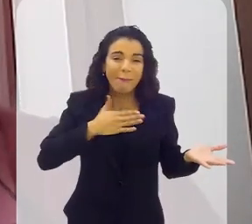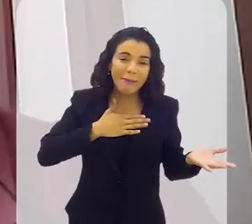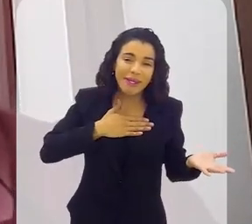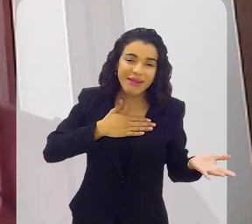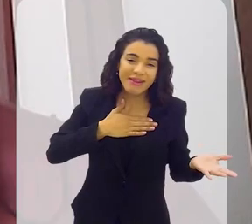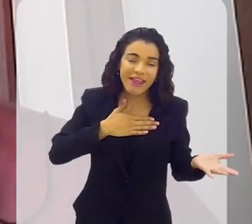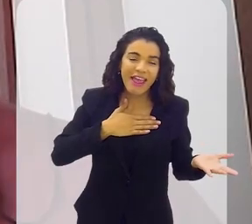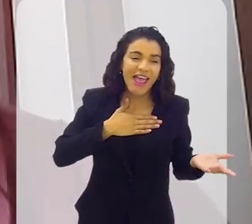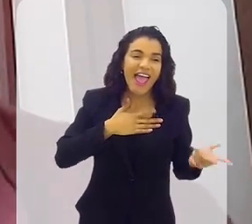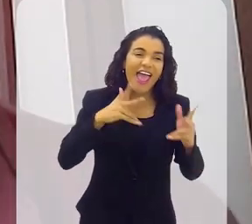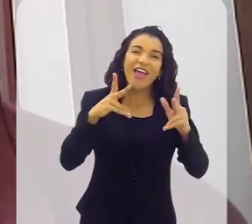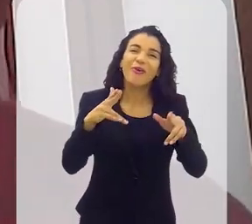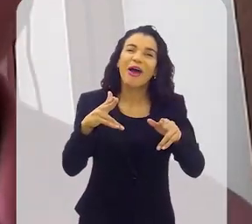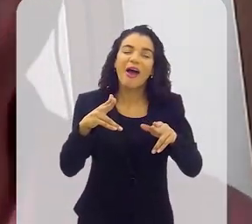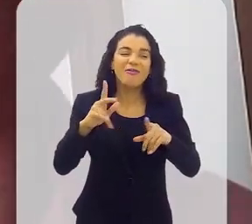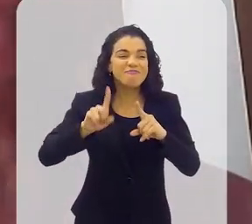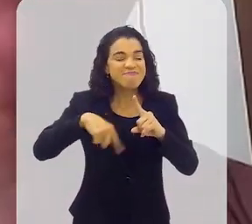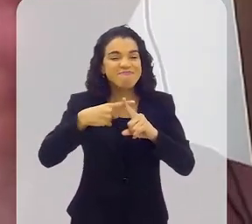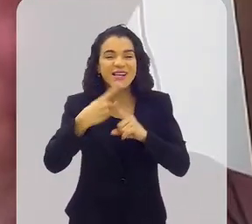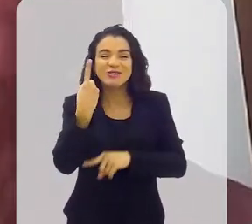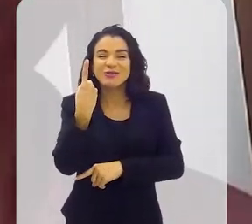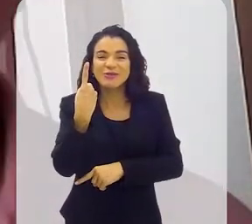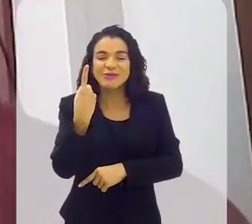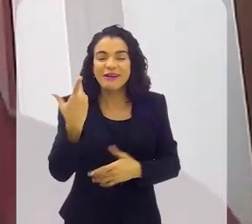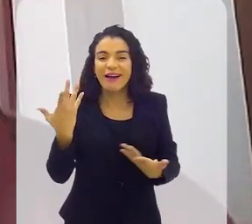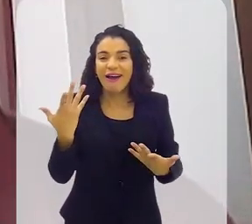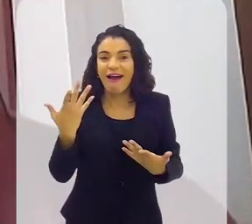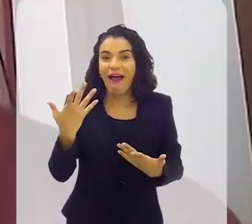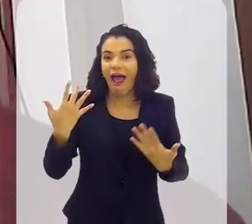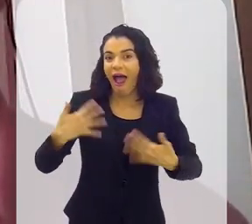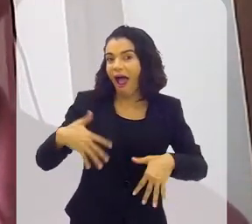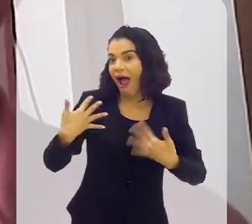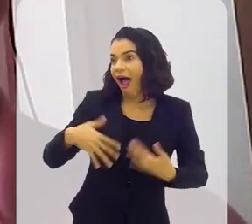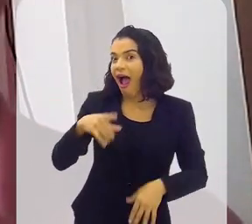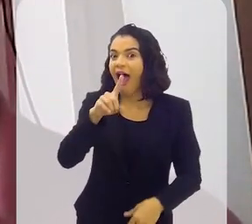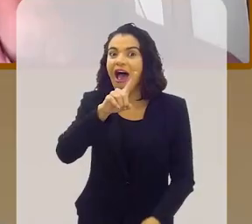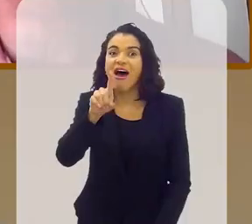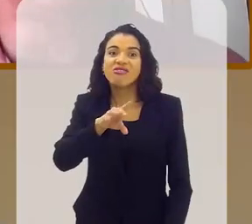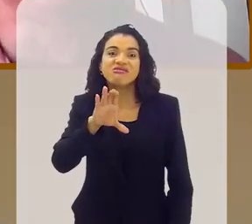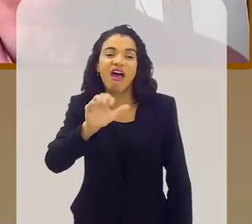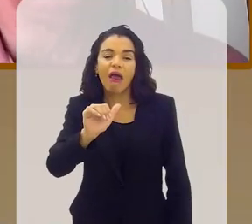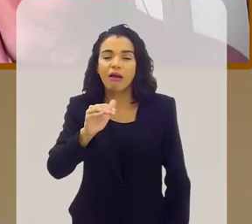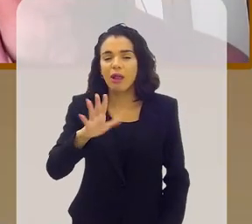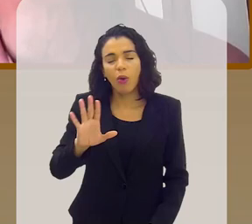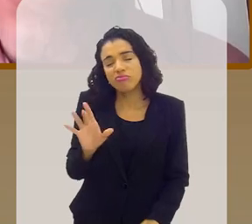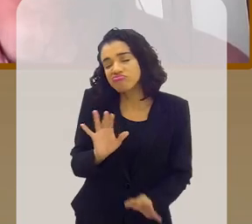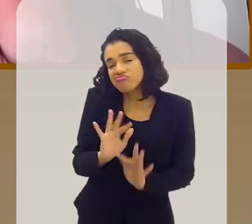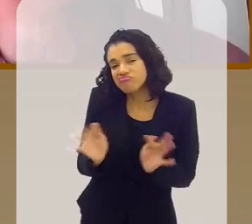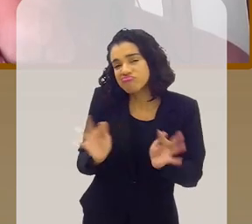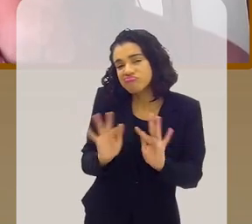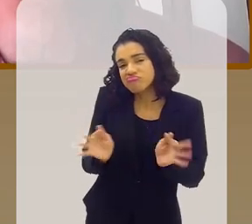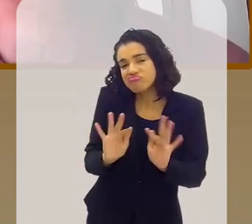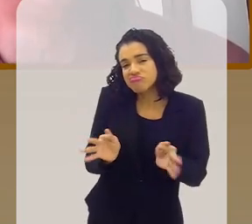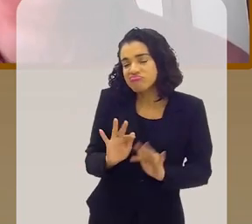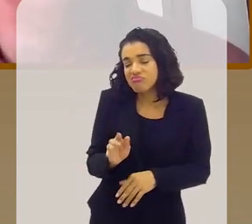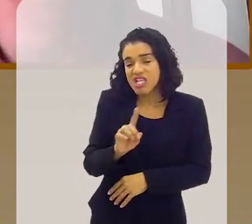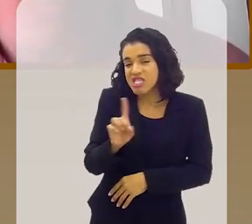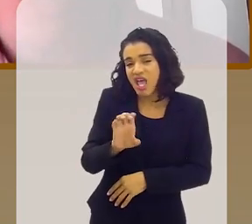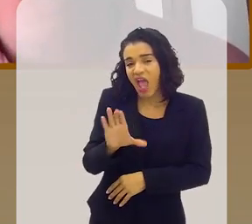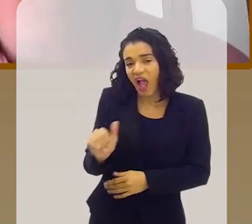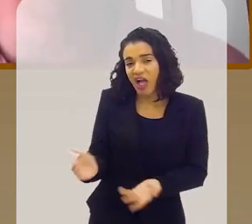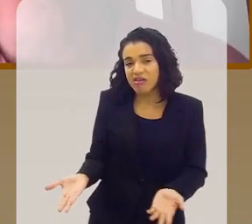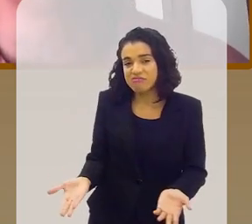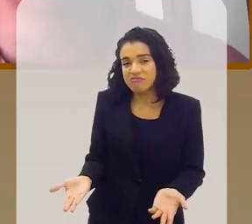para mim, é como se fosse mais um. Não é como, ah, é o grande Zeca. Não, é o Zeca. É o Gessé. Eu chamo ele de Gessé.